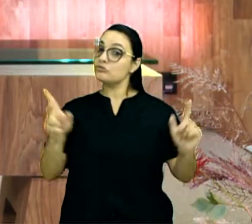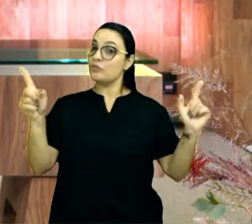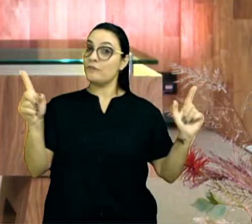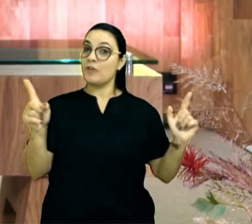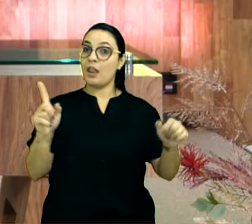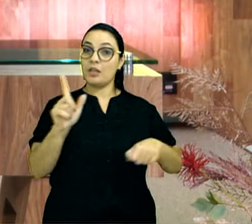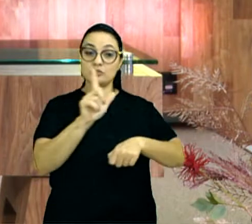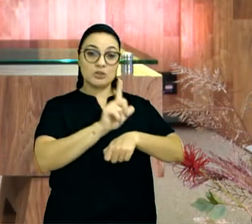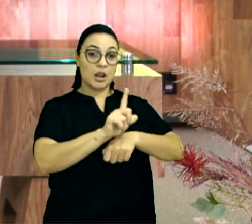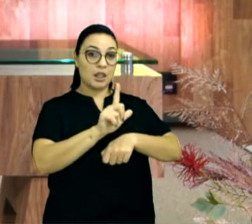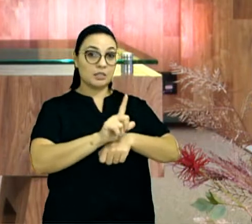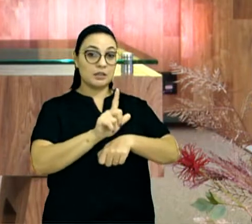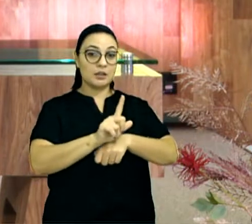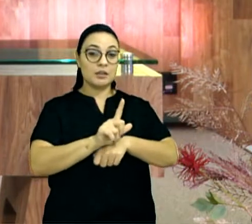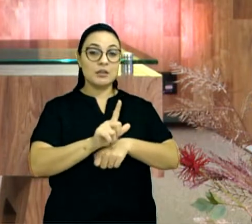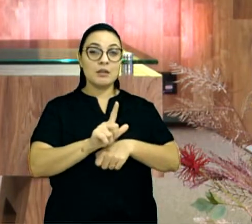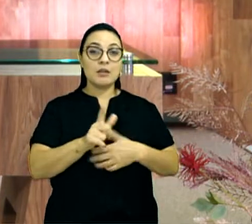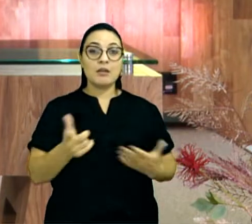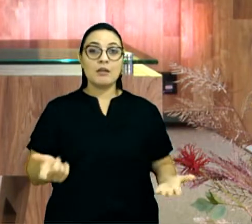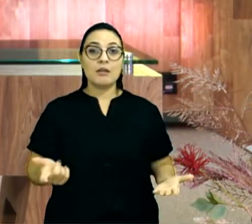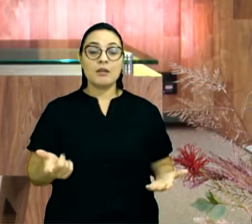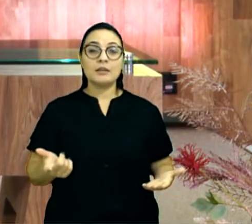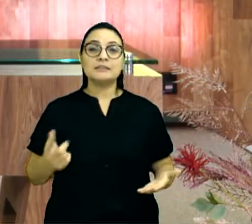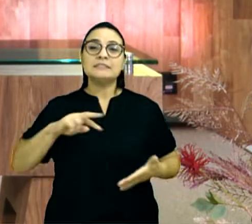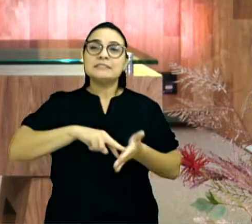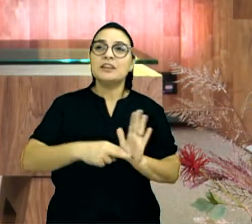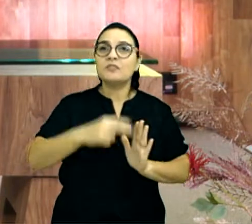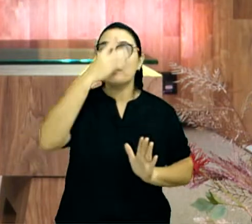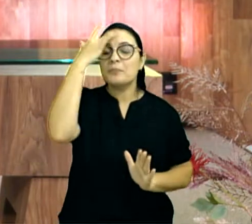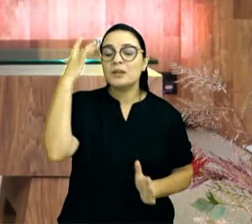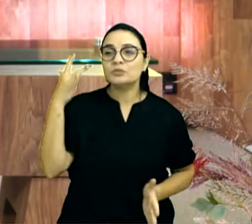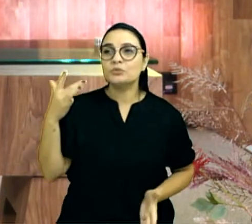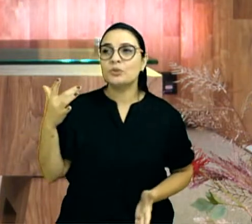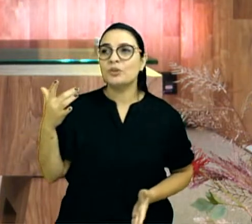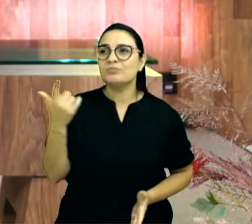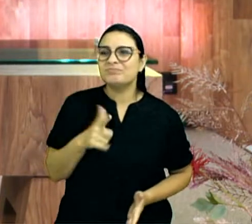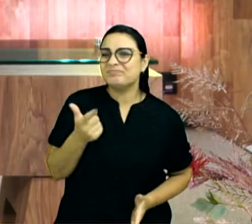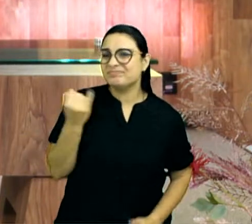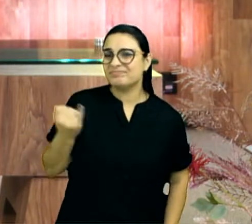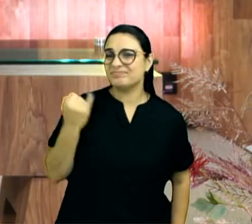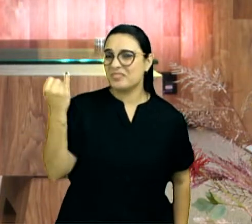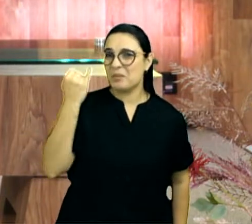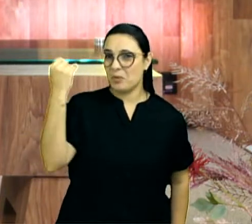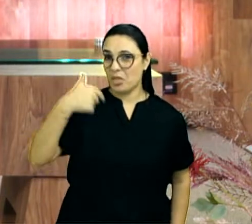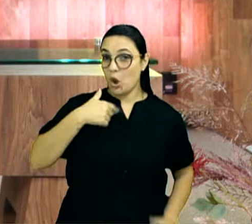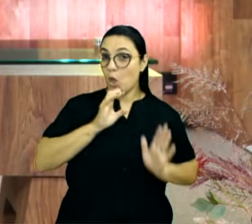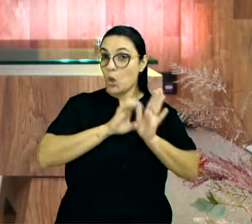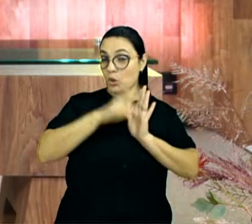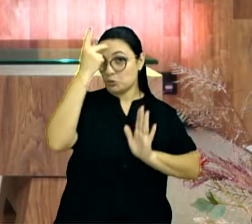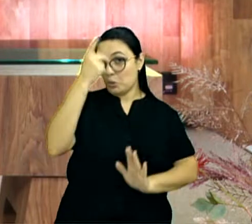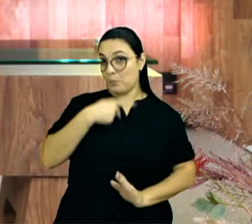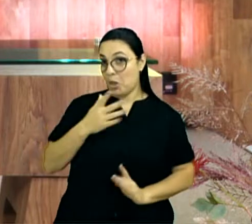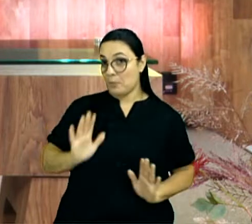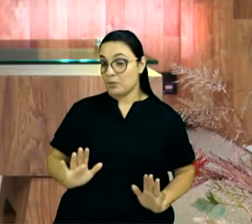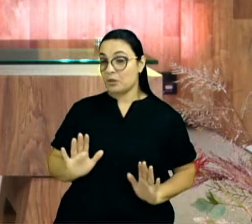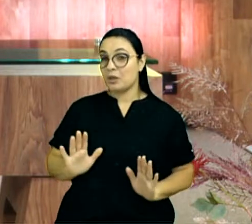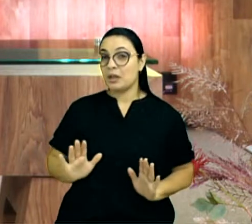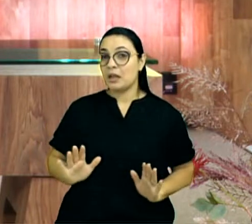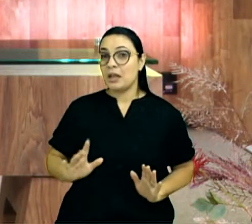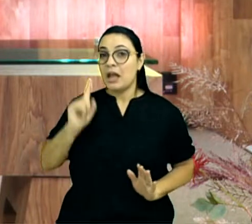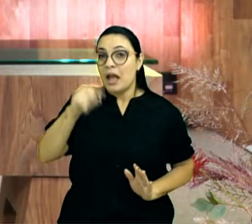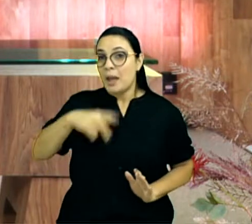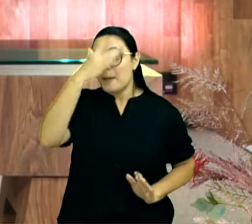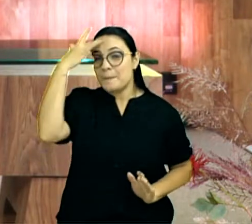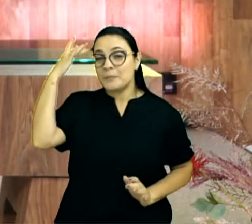e pronto. Daquele que não tem valor nenhum. Esse é o meu conceito, que deve ser humilhado,